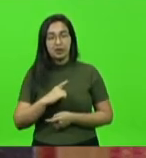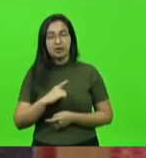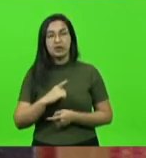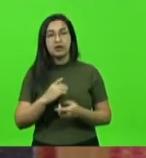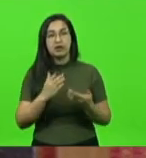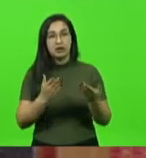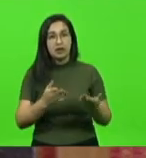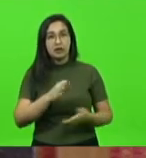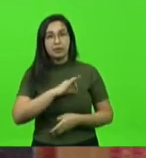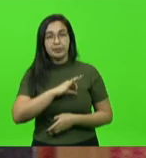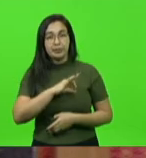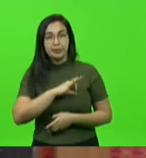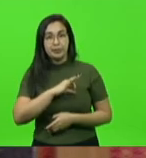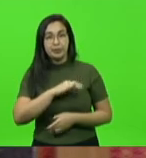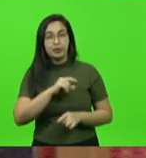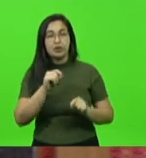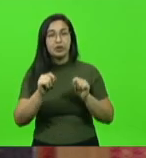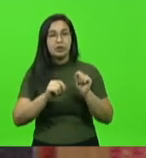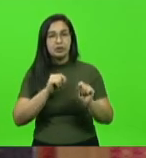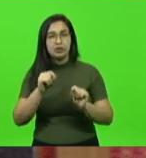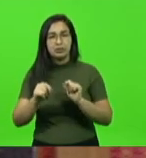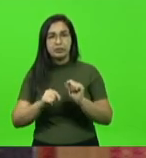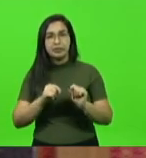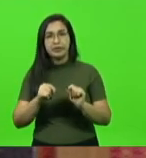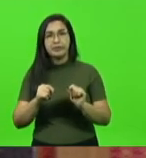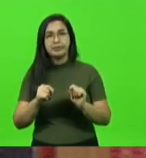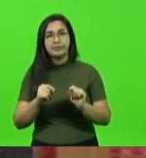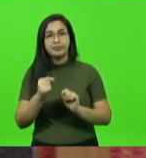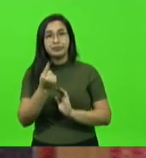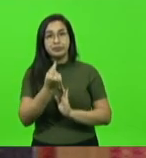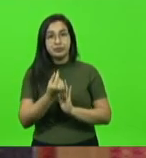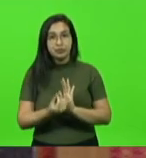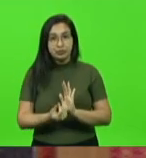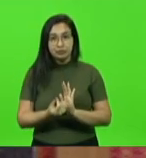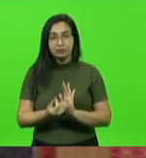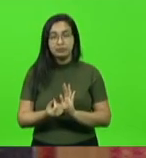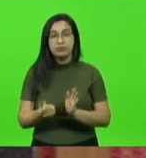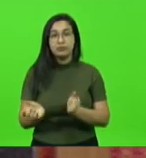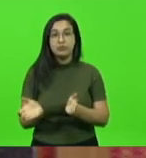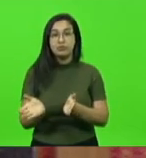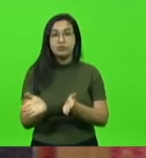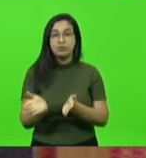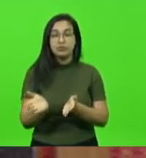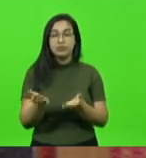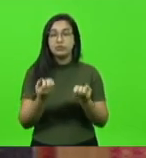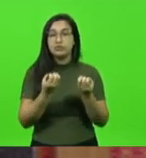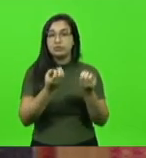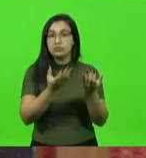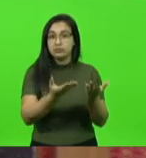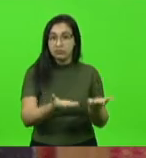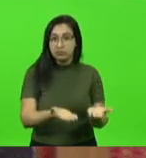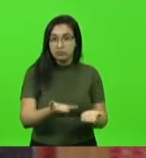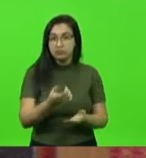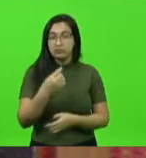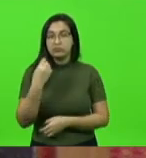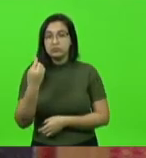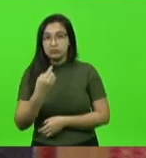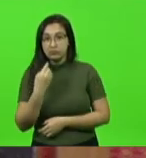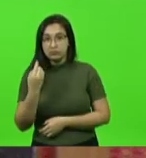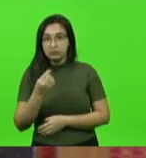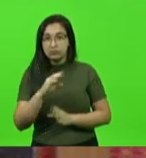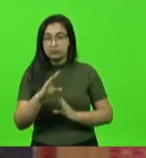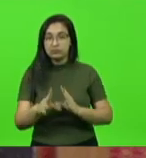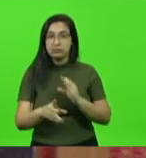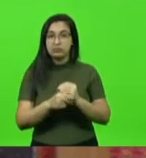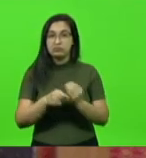civil a respeito dos recursos que foram destinados pelos deputados nas emendas